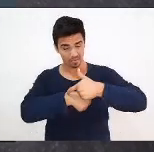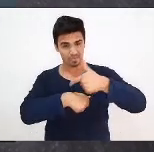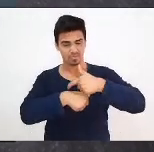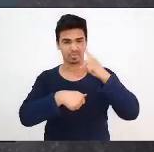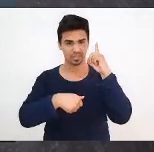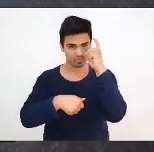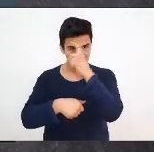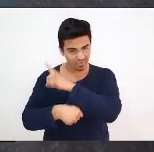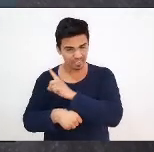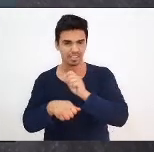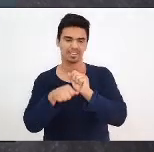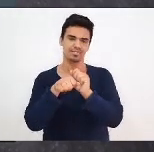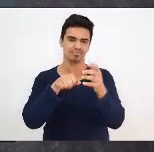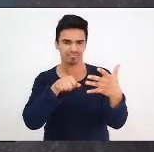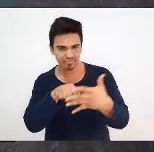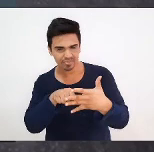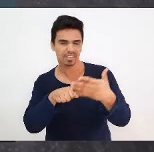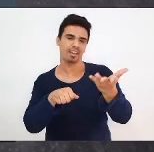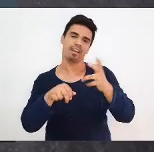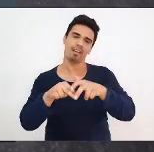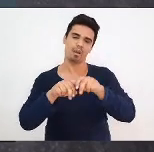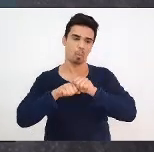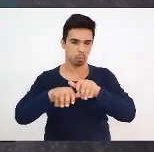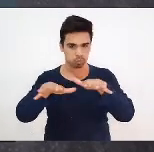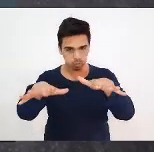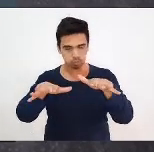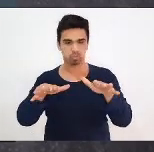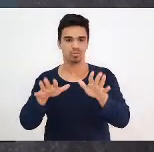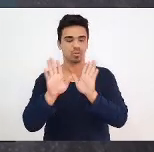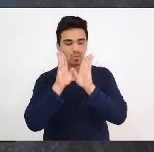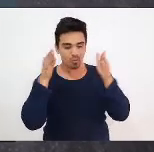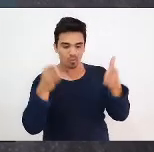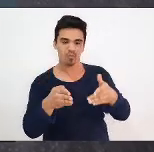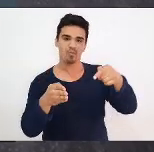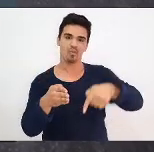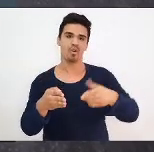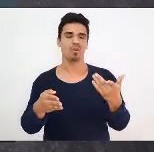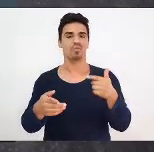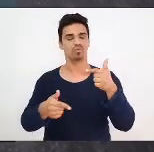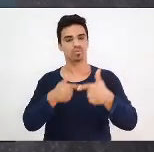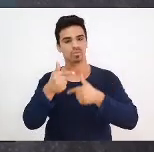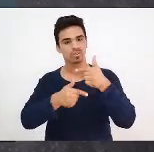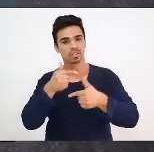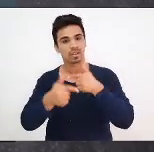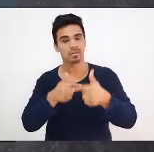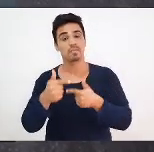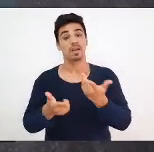pandemia, sobre a questão específica dos estágios para a formação,